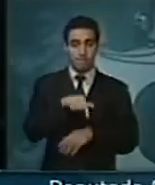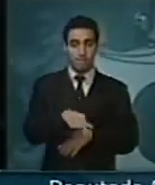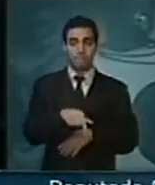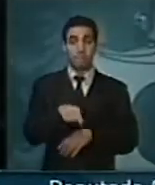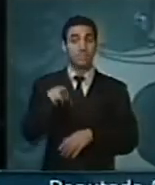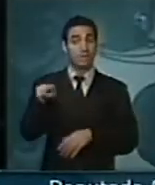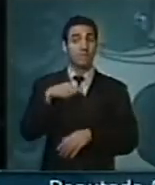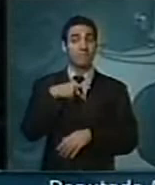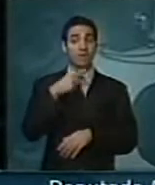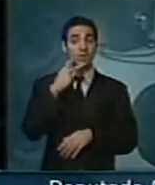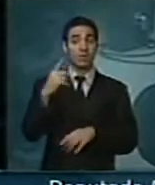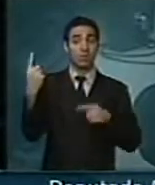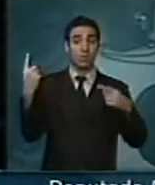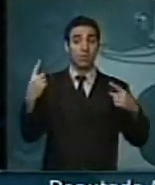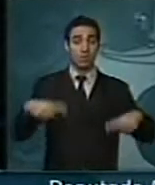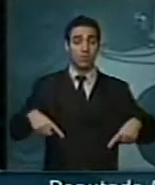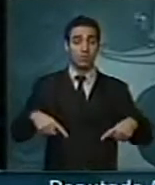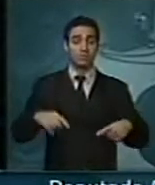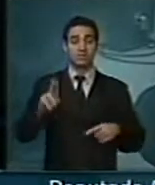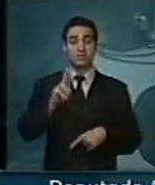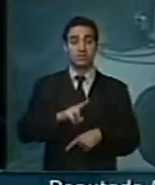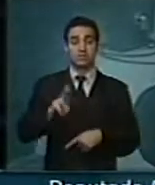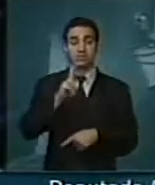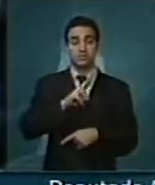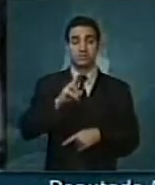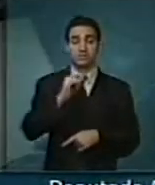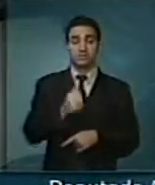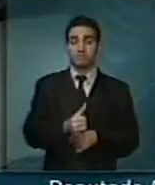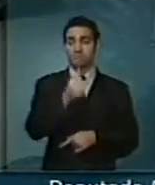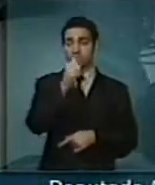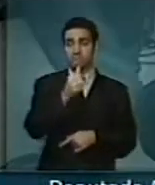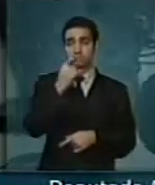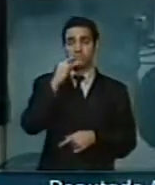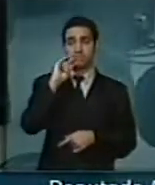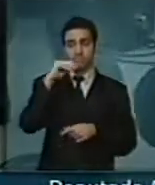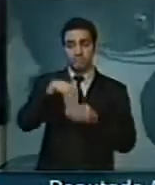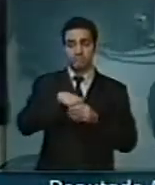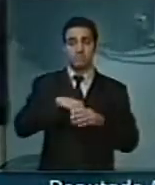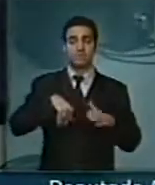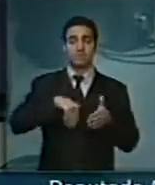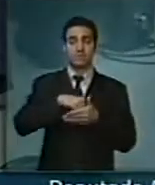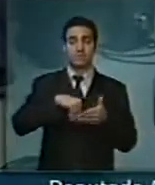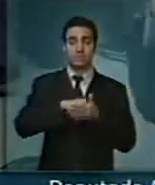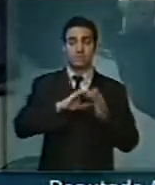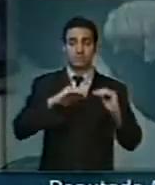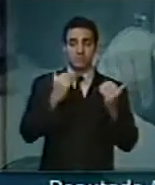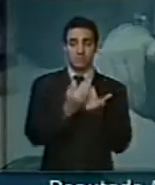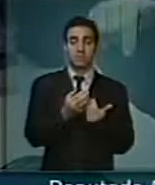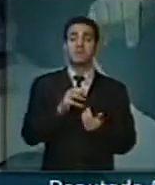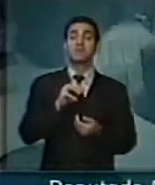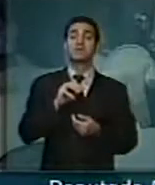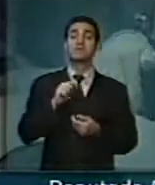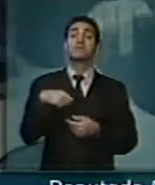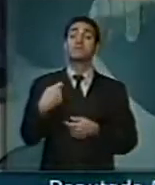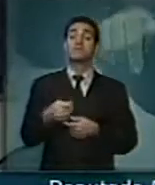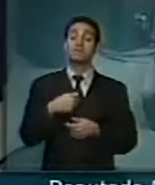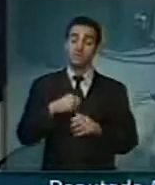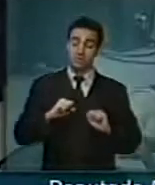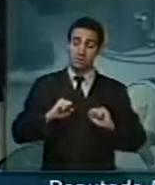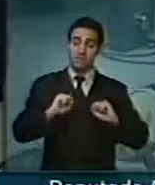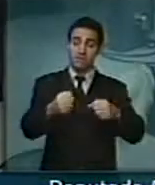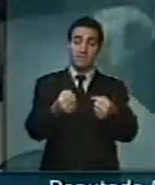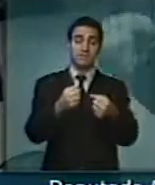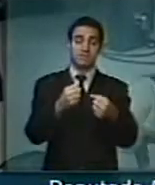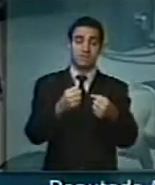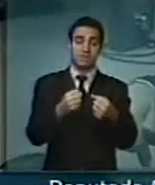contra o consumo do álcool nos Estados. Então quem está defendendo o consumo do álcool nos